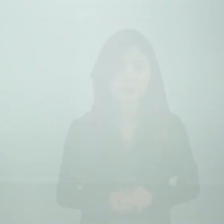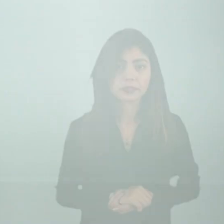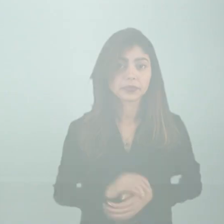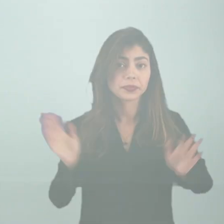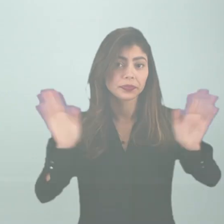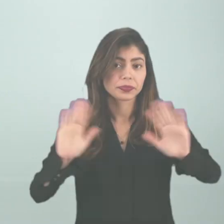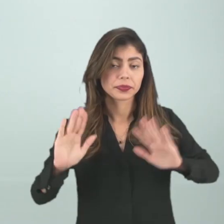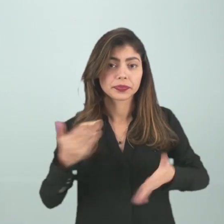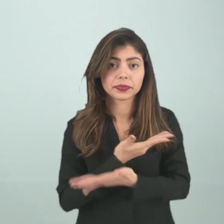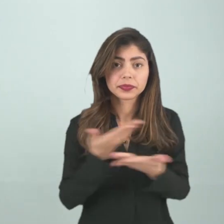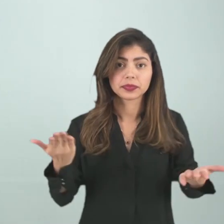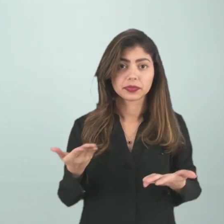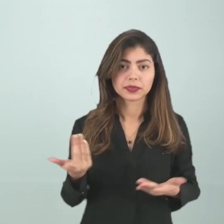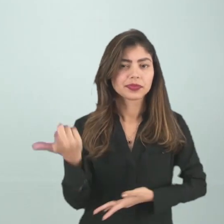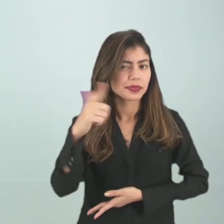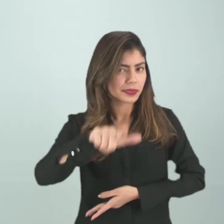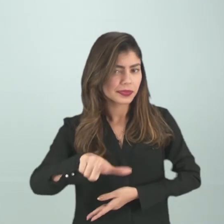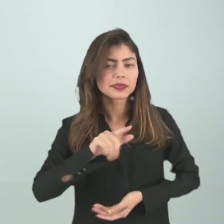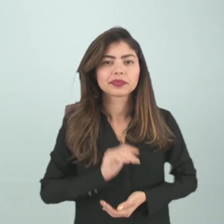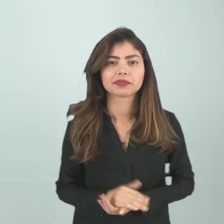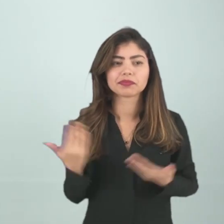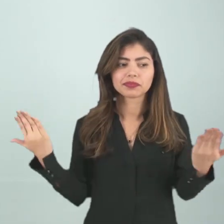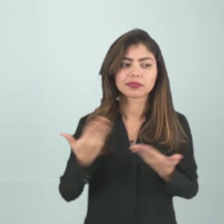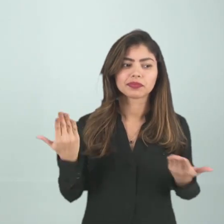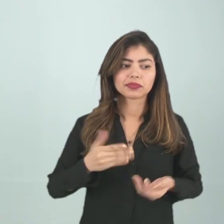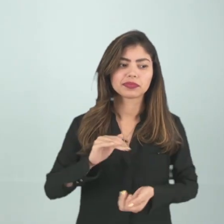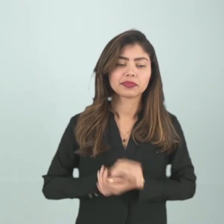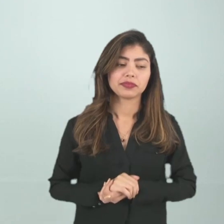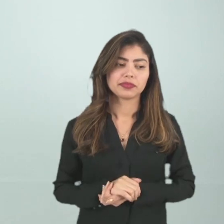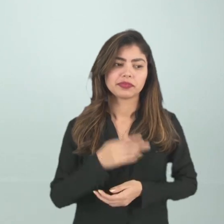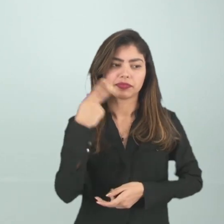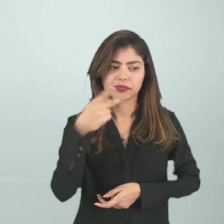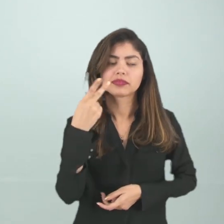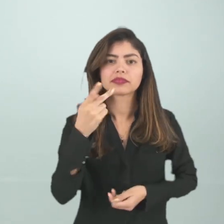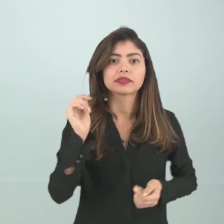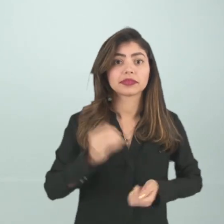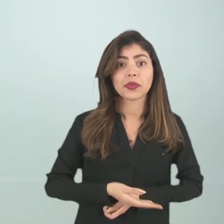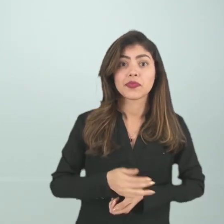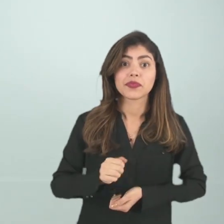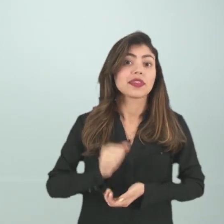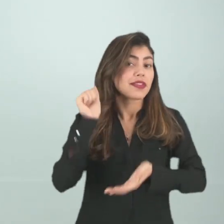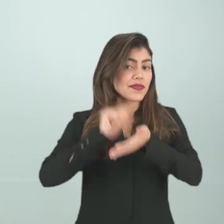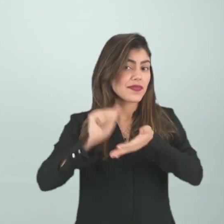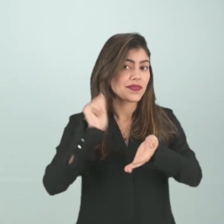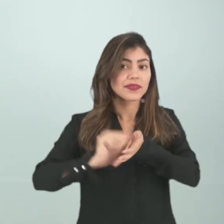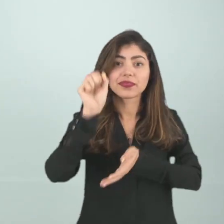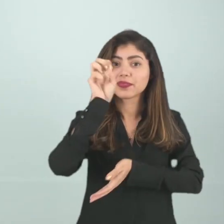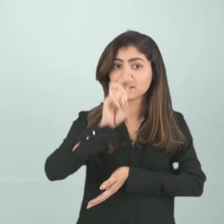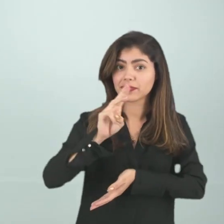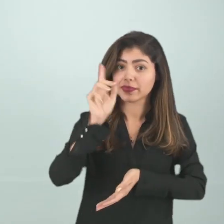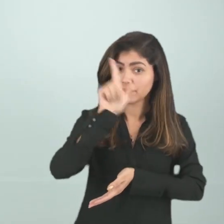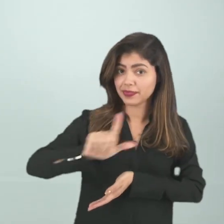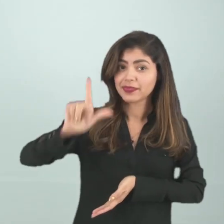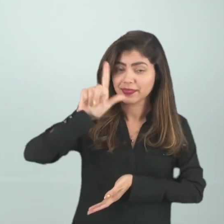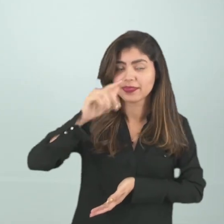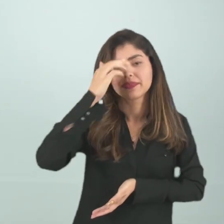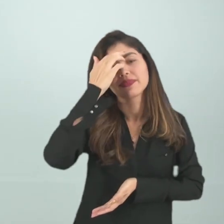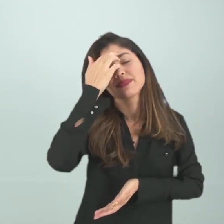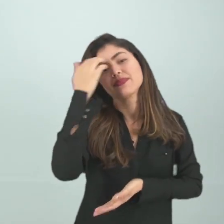Olá pessoal, olha eu de novo. Hoje nós vamos falar sobre memórias literárias, novamente esse nome